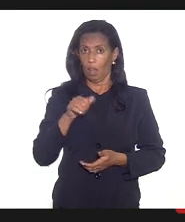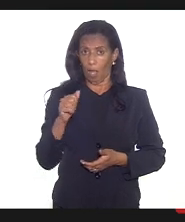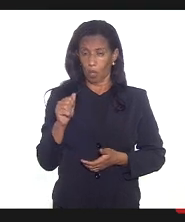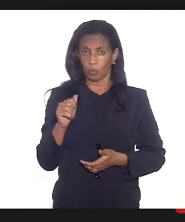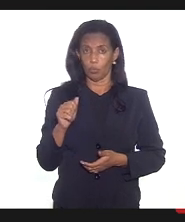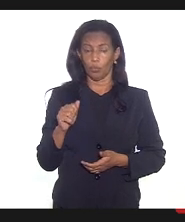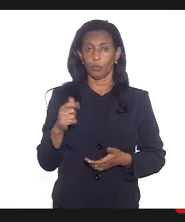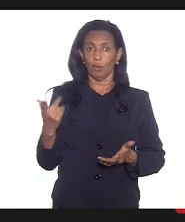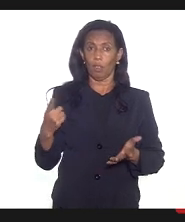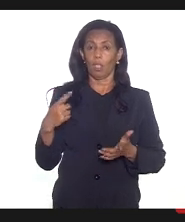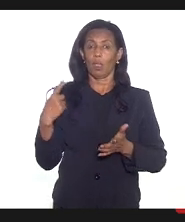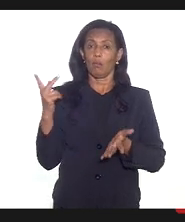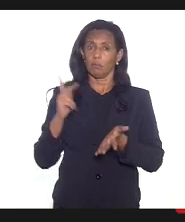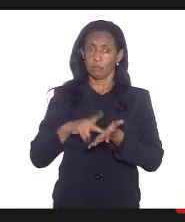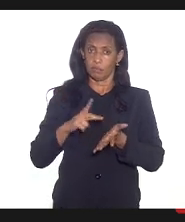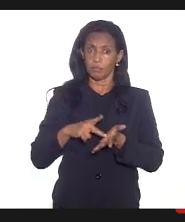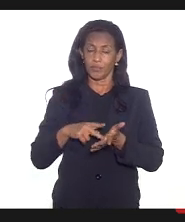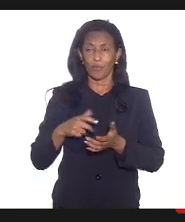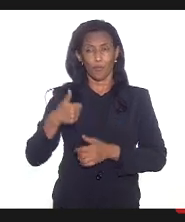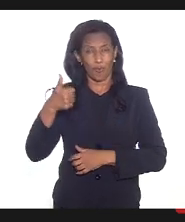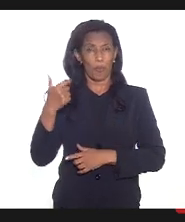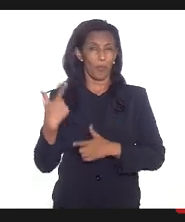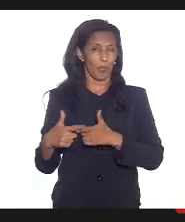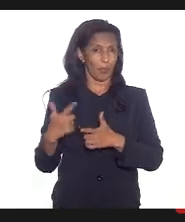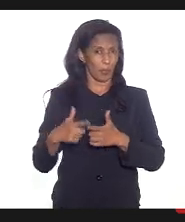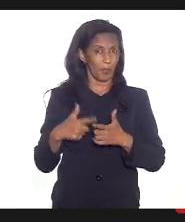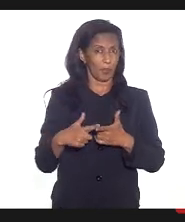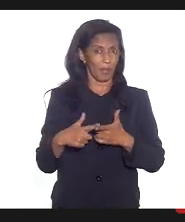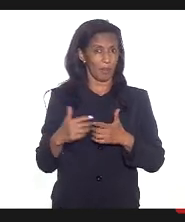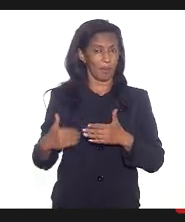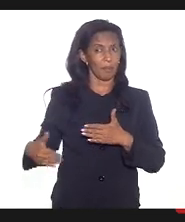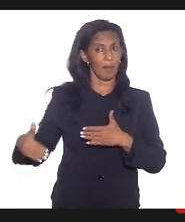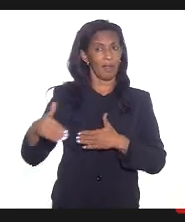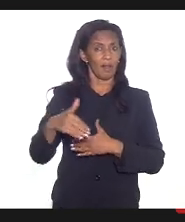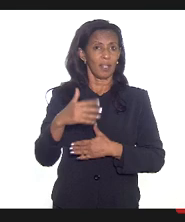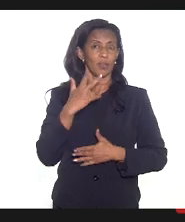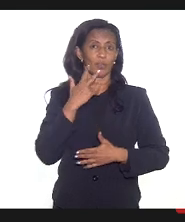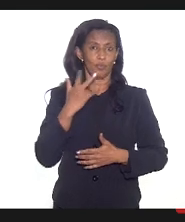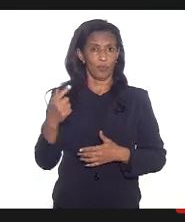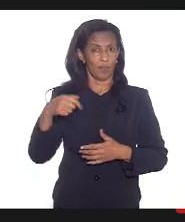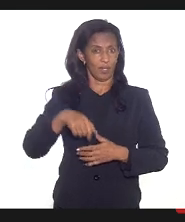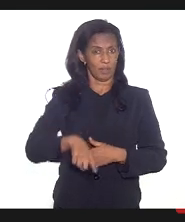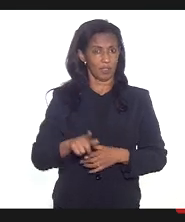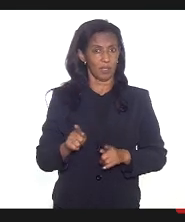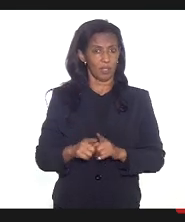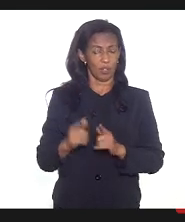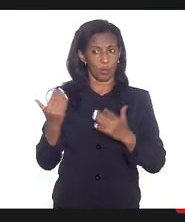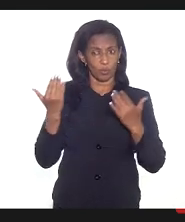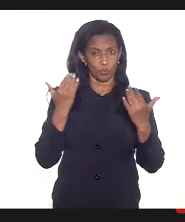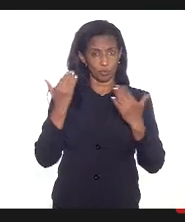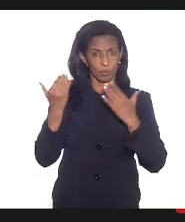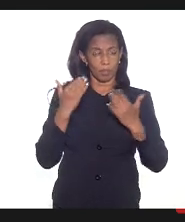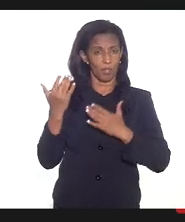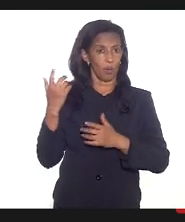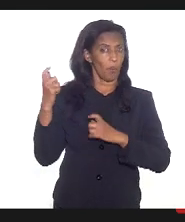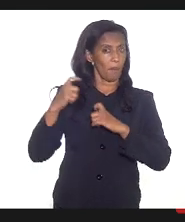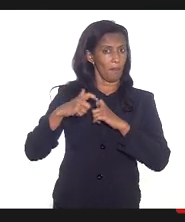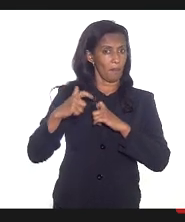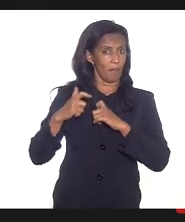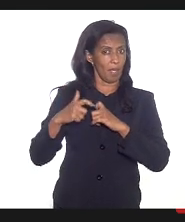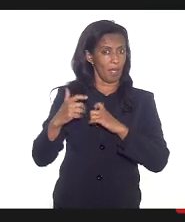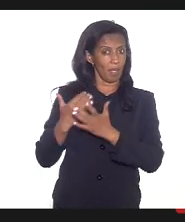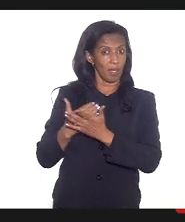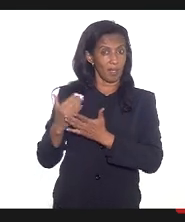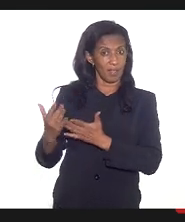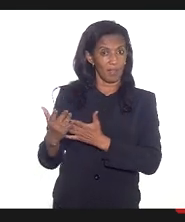foi apontado por nós como um problema e para além do que foi falado aqui nós nos deparamos com médicos que começaram